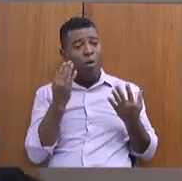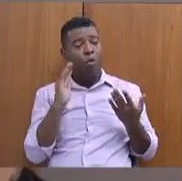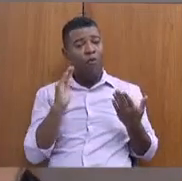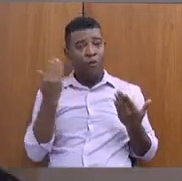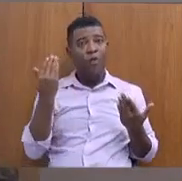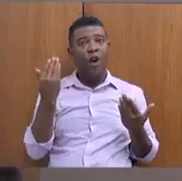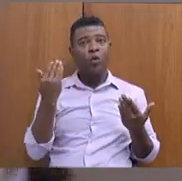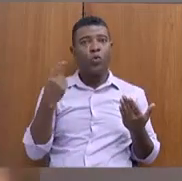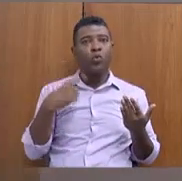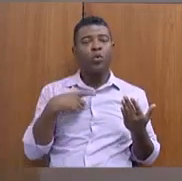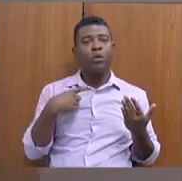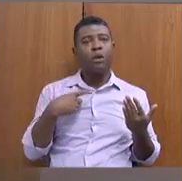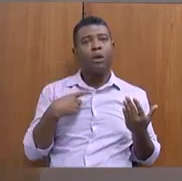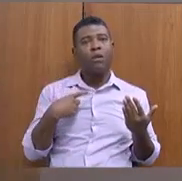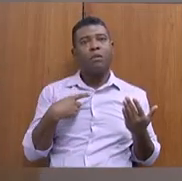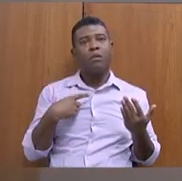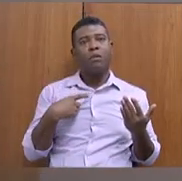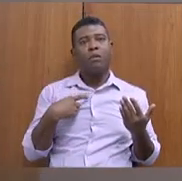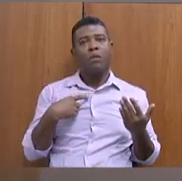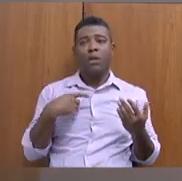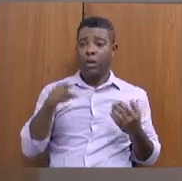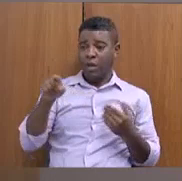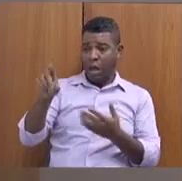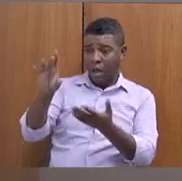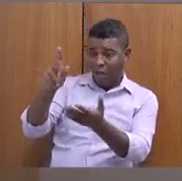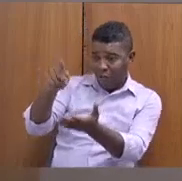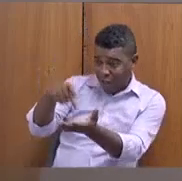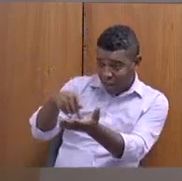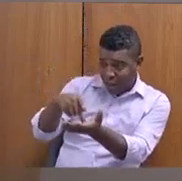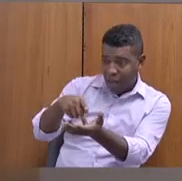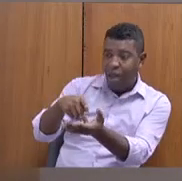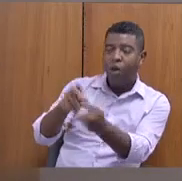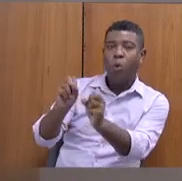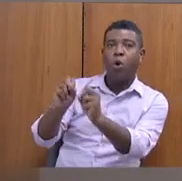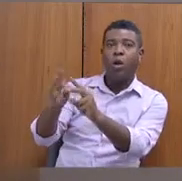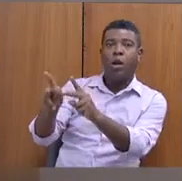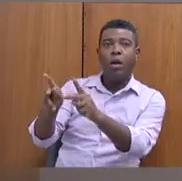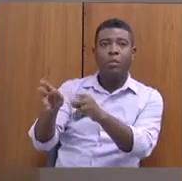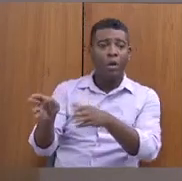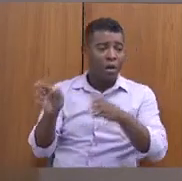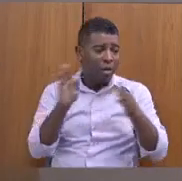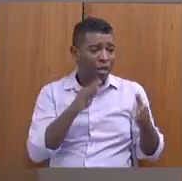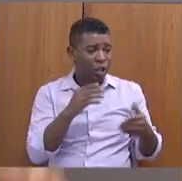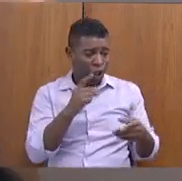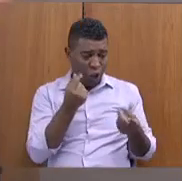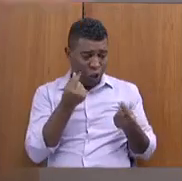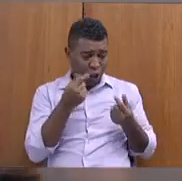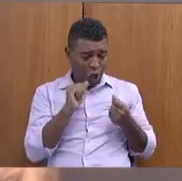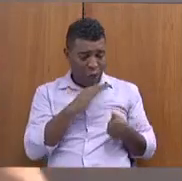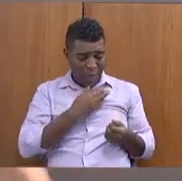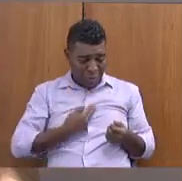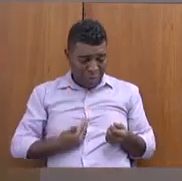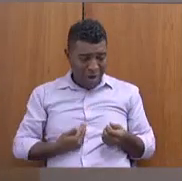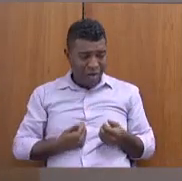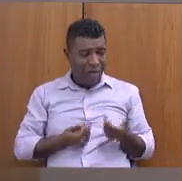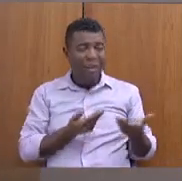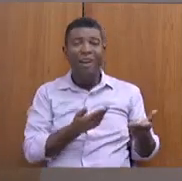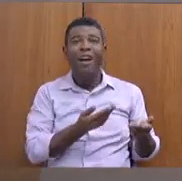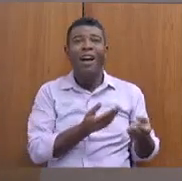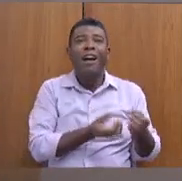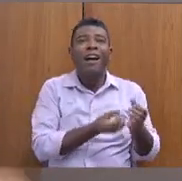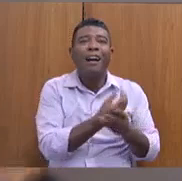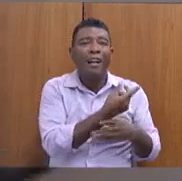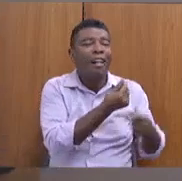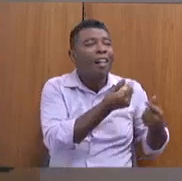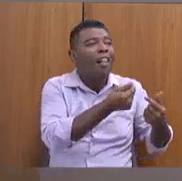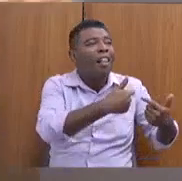Laudos verdadeiros, ok. Dinheiro público para fabricar laudos falsos, não dá. A secretaria faz parte desse processo.